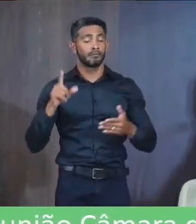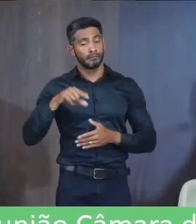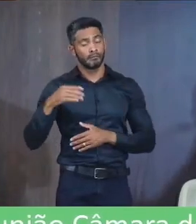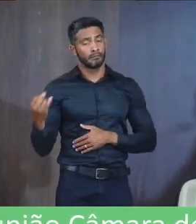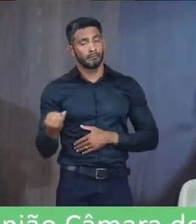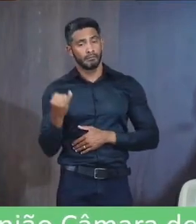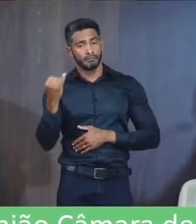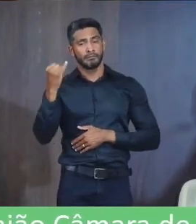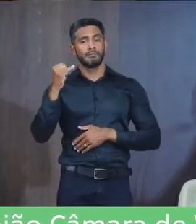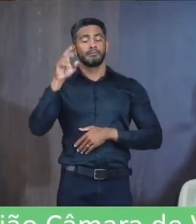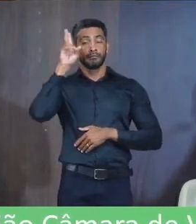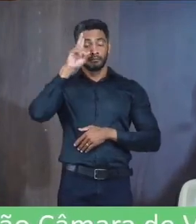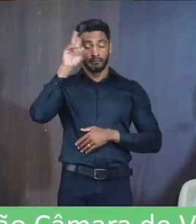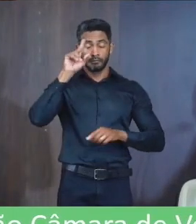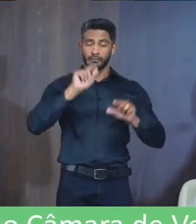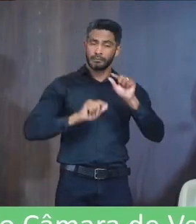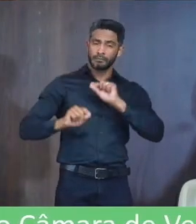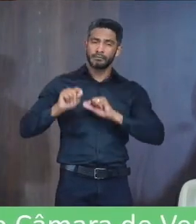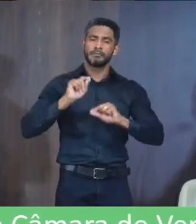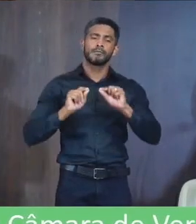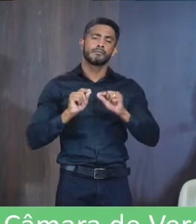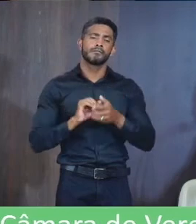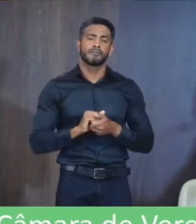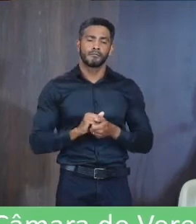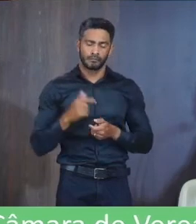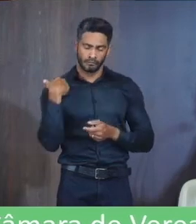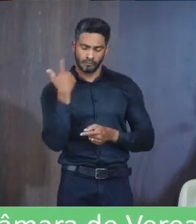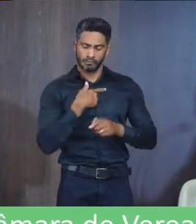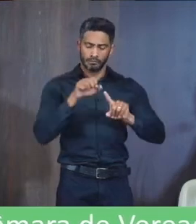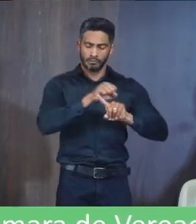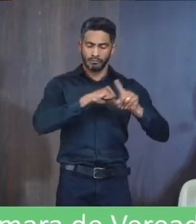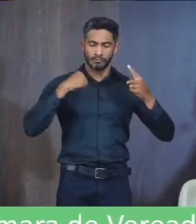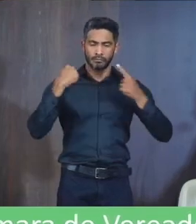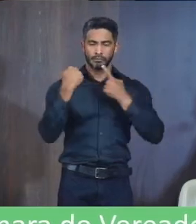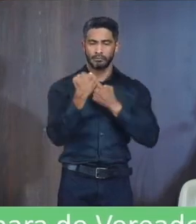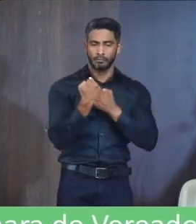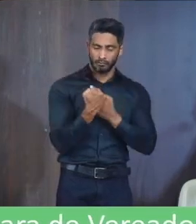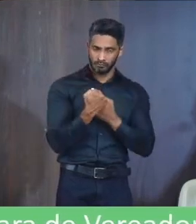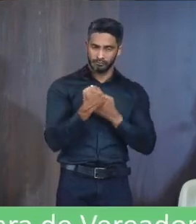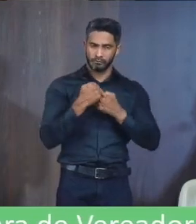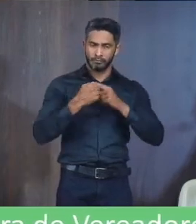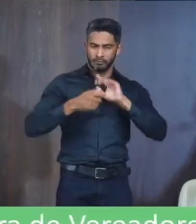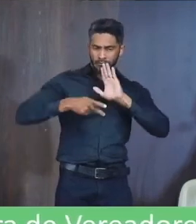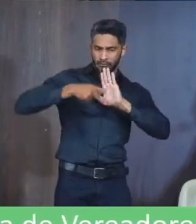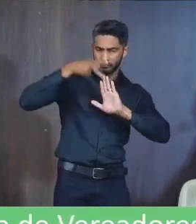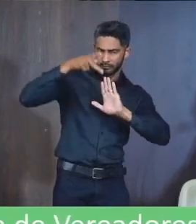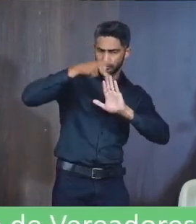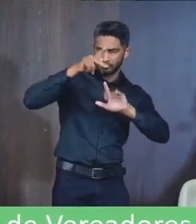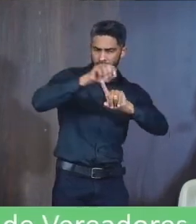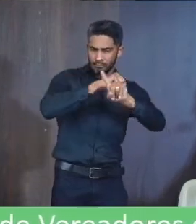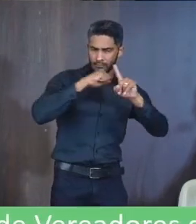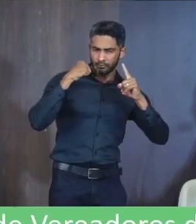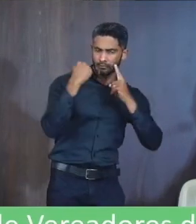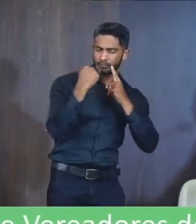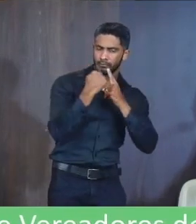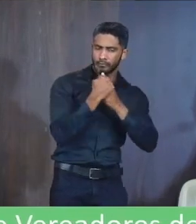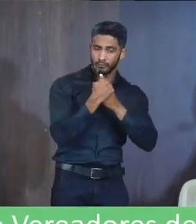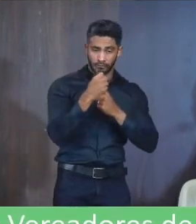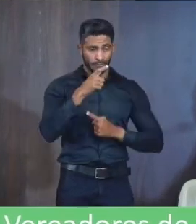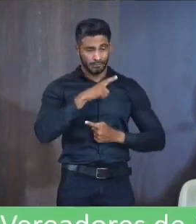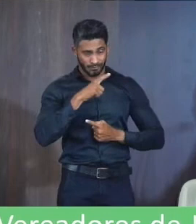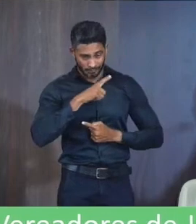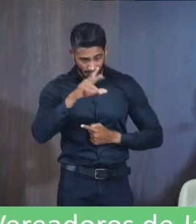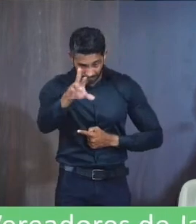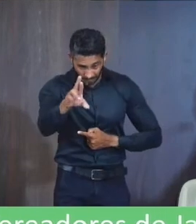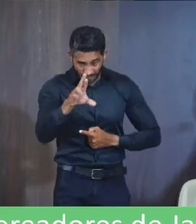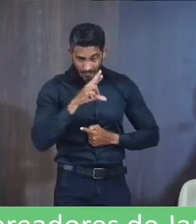importante A gente lembrar Que na nossa sociedade Esses projetos sociais Eles trazem Um retorno Muito